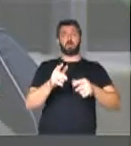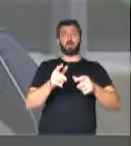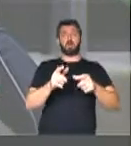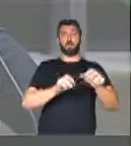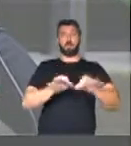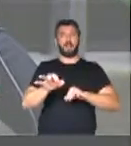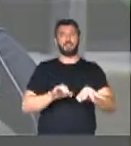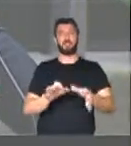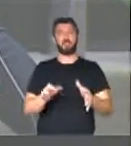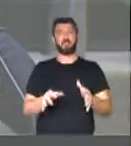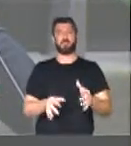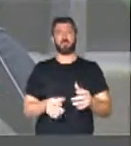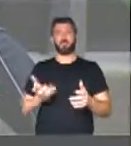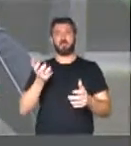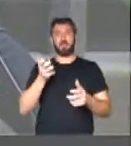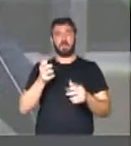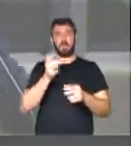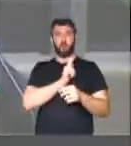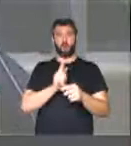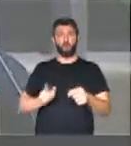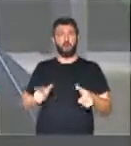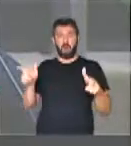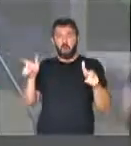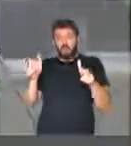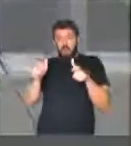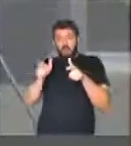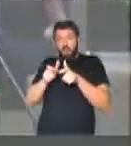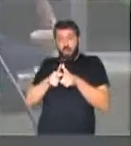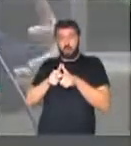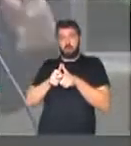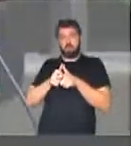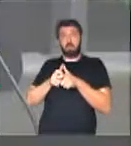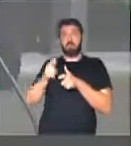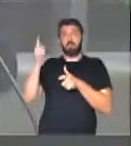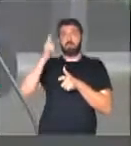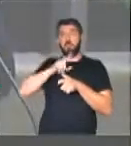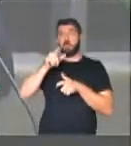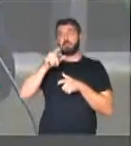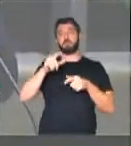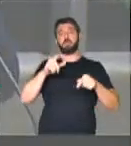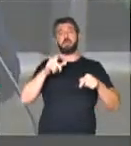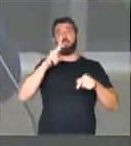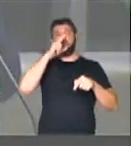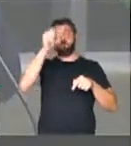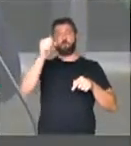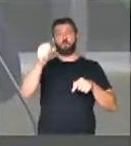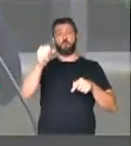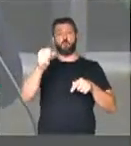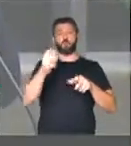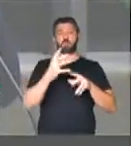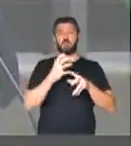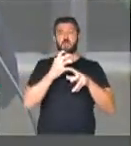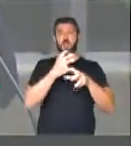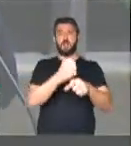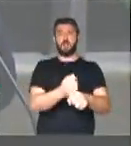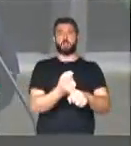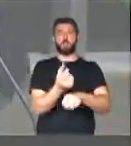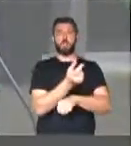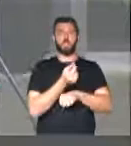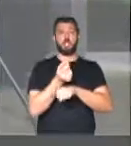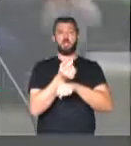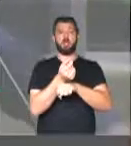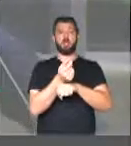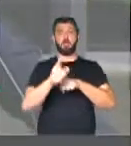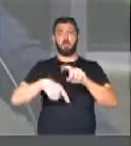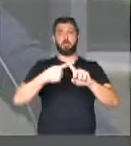um Estado cada vez mais nanico para que ele seja forte e favoreça a acumulação ampliada do capital